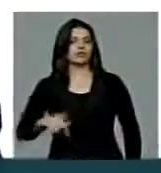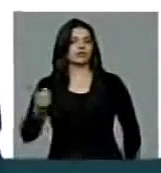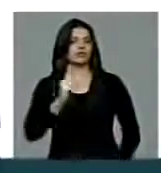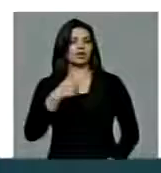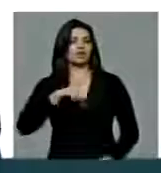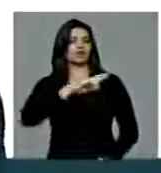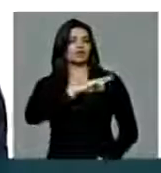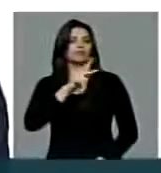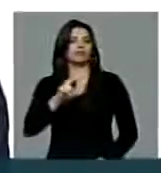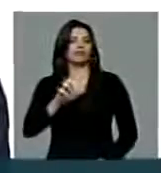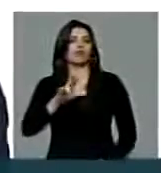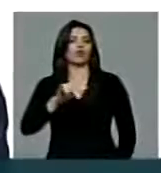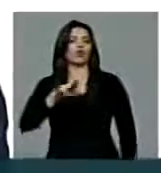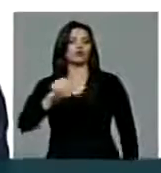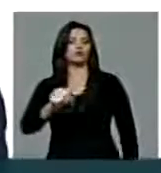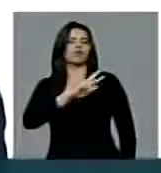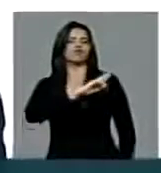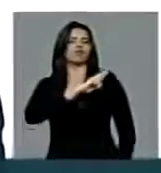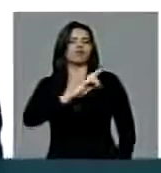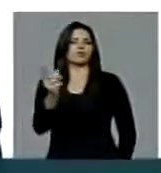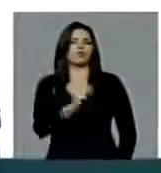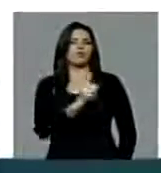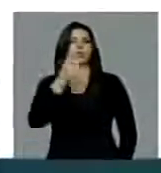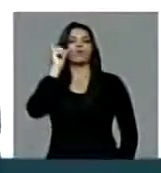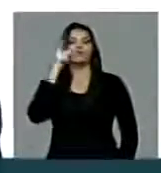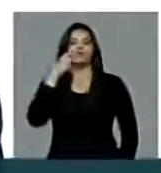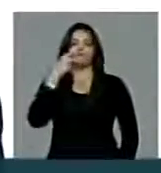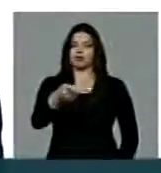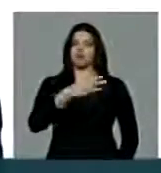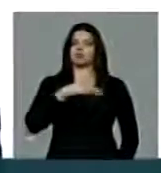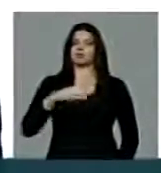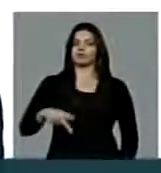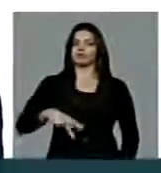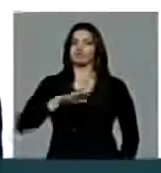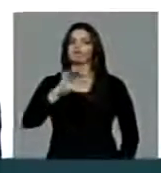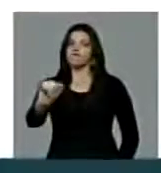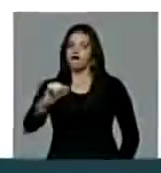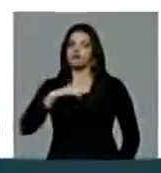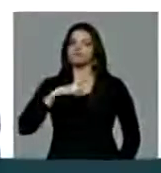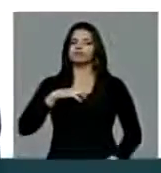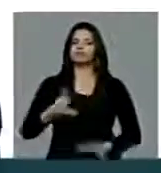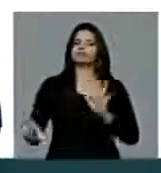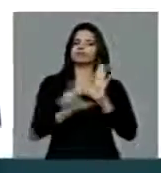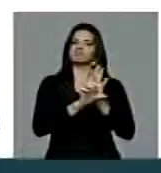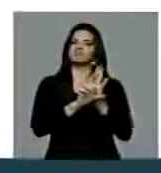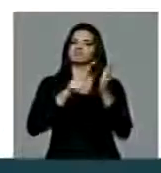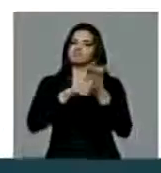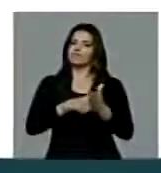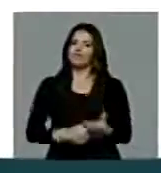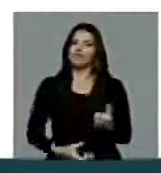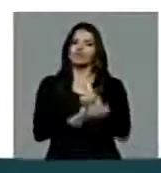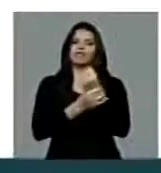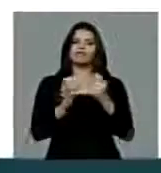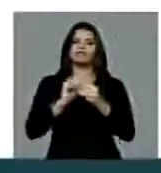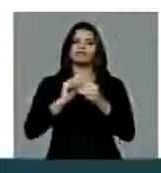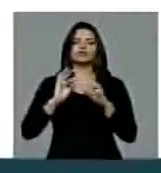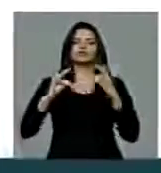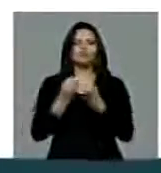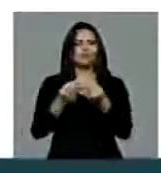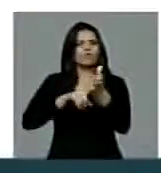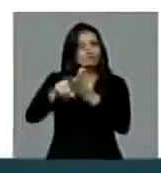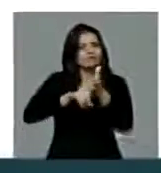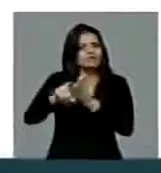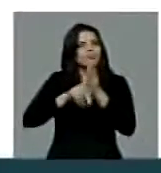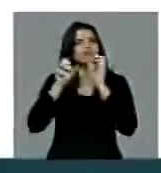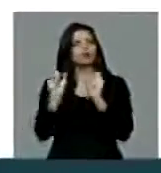prerrogativas, é verdade. E nós ontem aqui dissemos, o Ministério Público terá prerrogativas legais para fazer as ações de investigação.